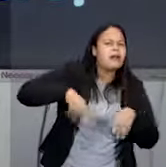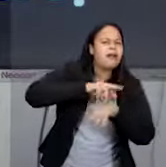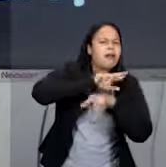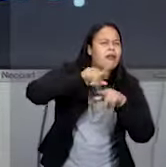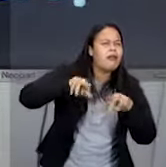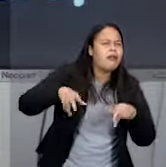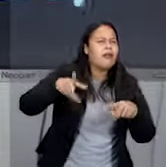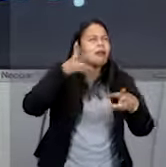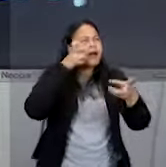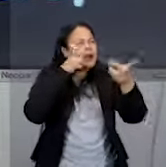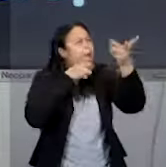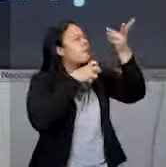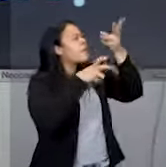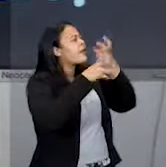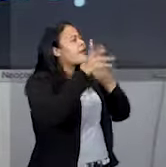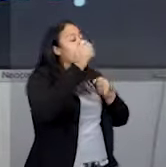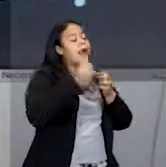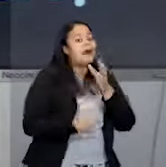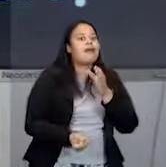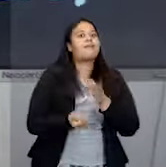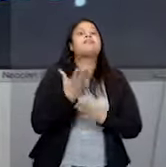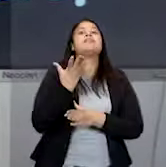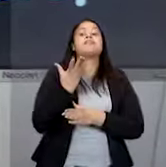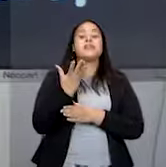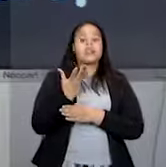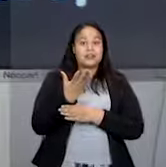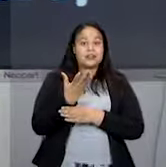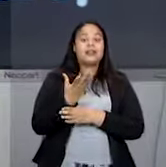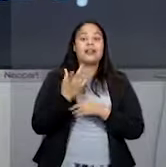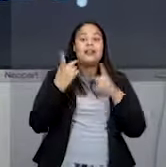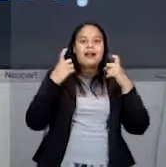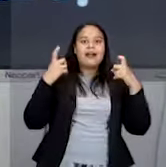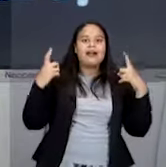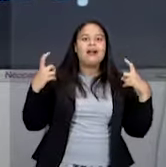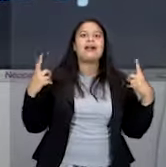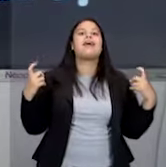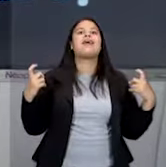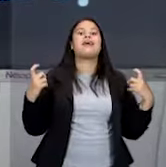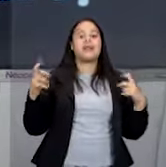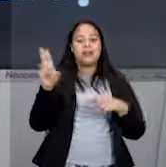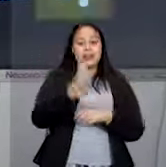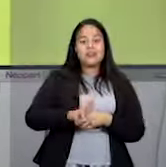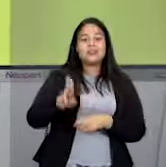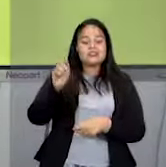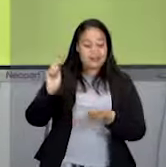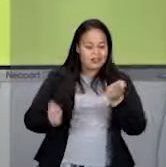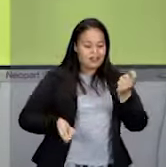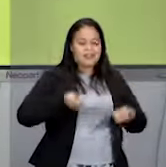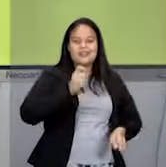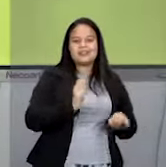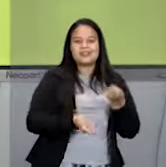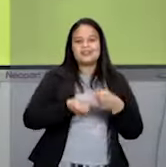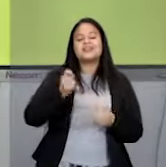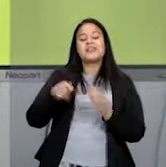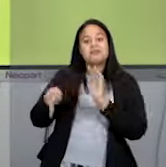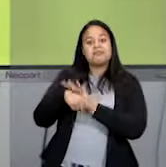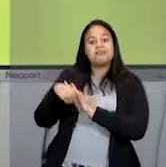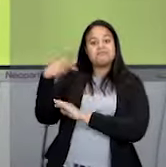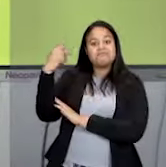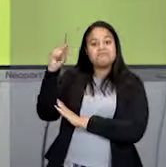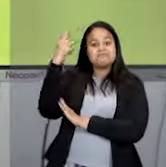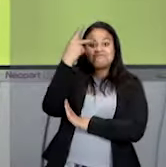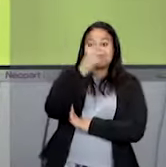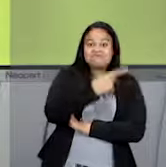tiverem alcance. E vão criar ali o seu próprio instrumento musical. Ok?